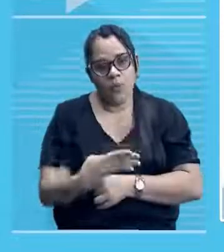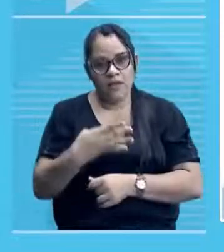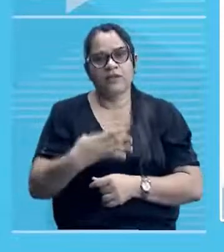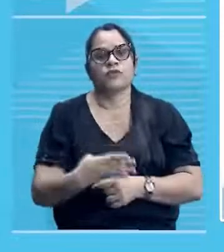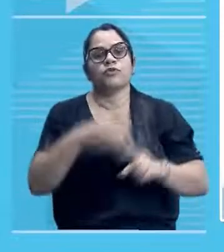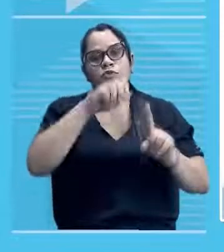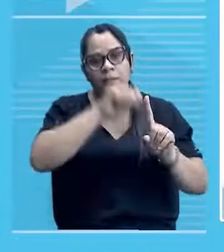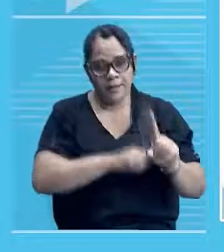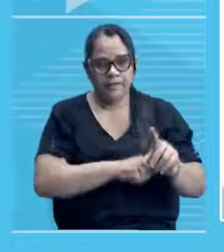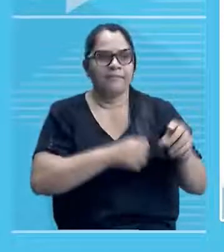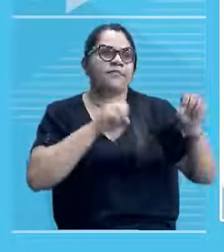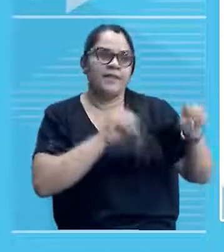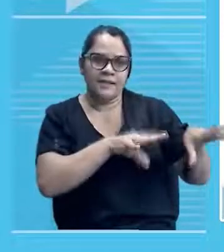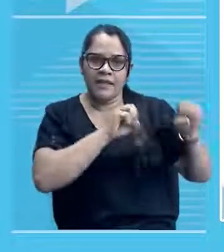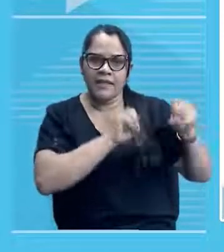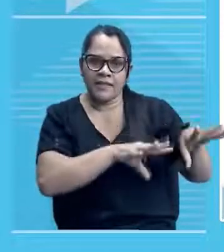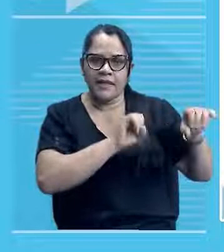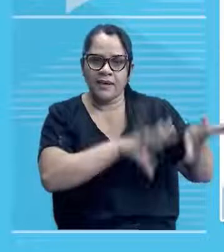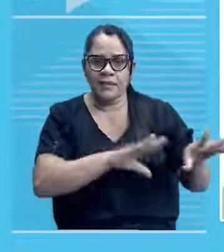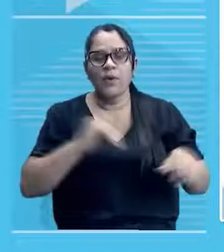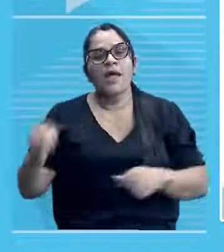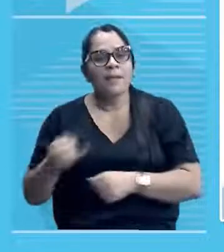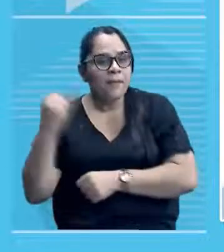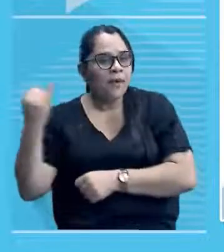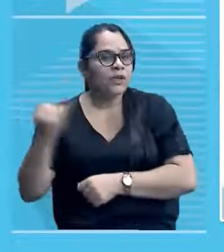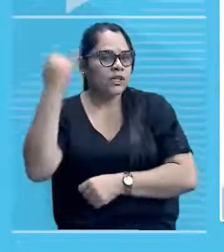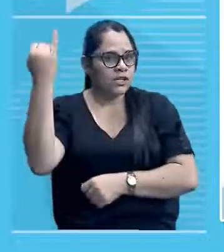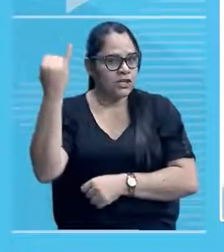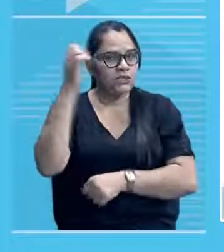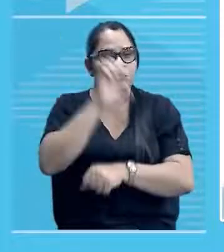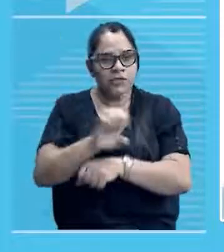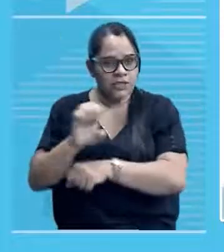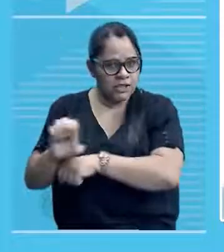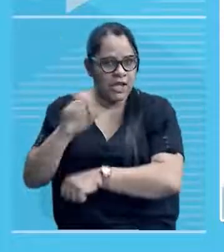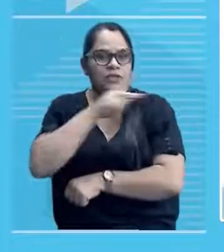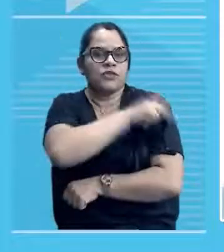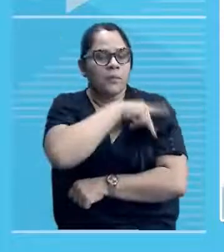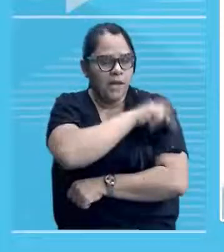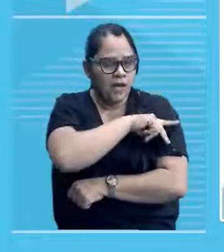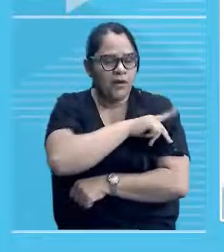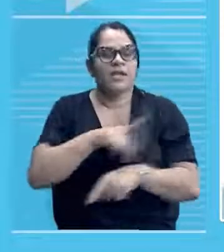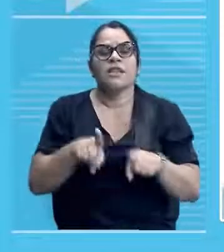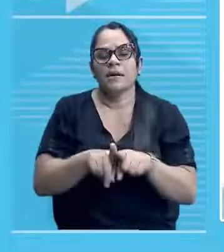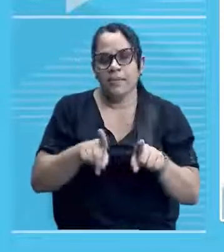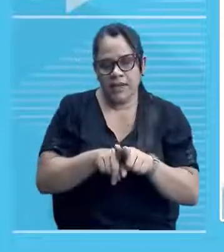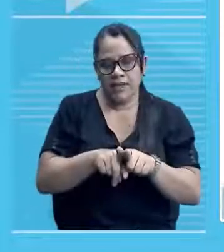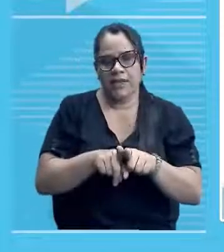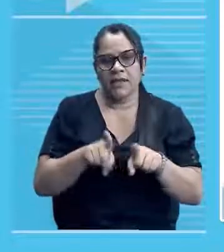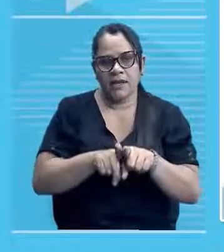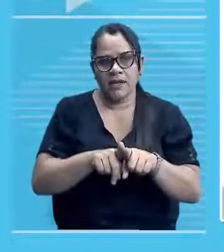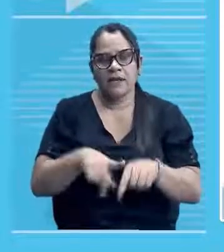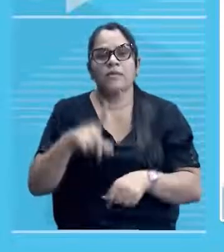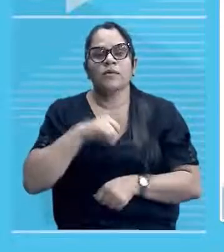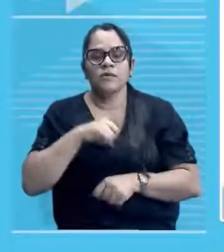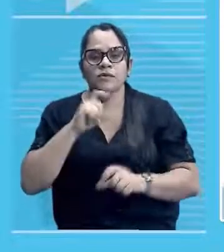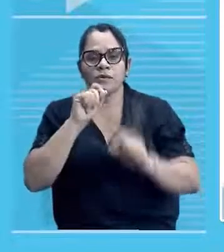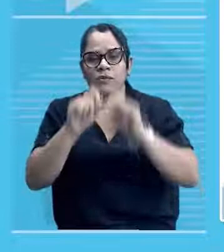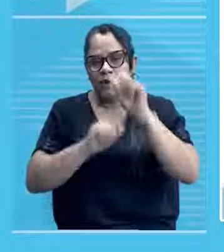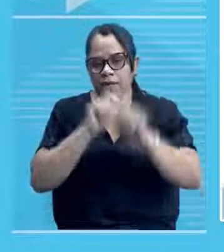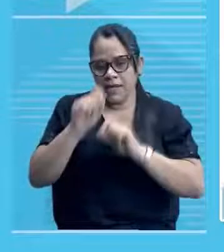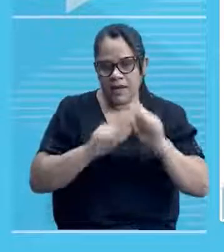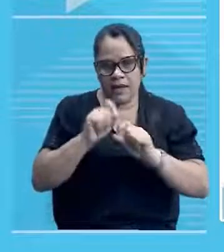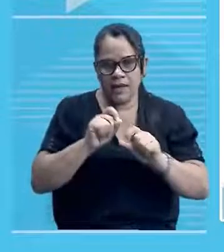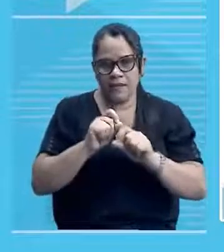estado, é bastante expressivo, tá? Além do Teatro Maria Bonita, né? Que eu acredito que vocês aí que moram próximo a